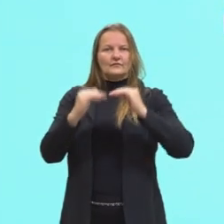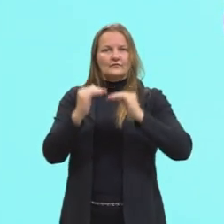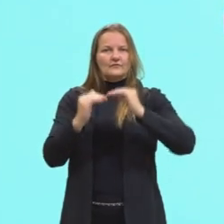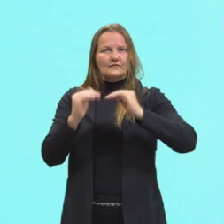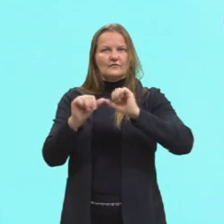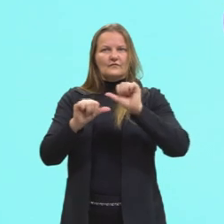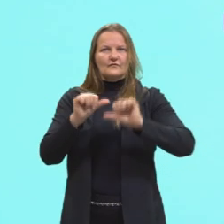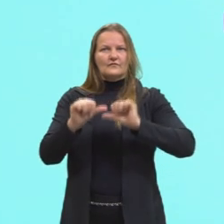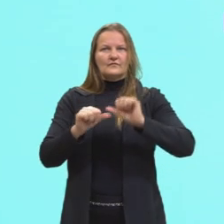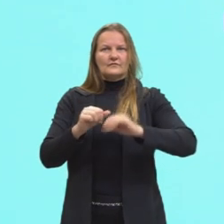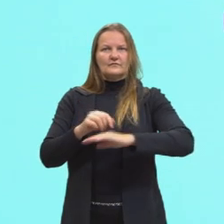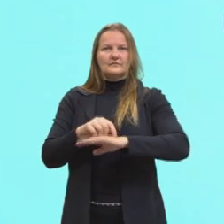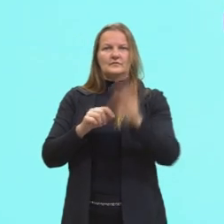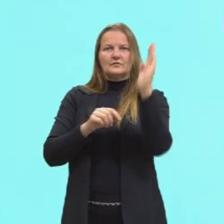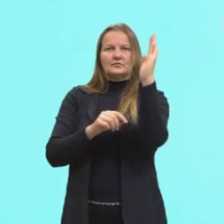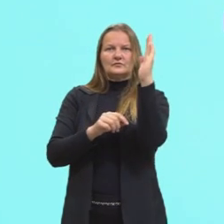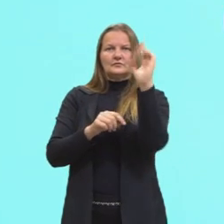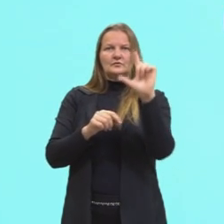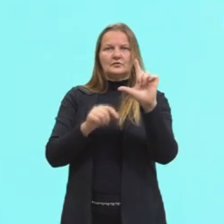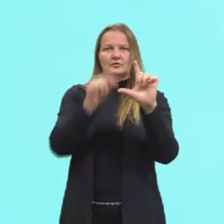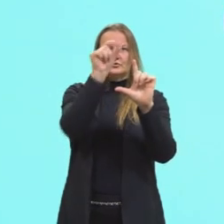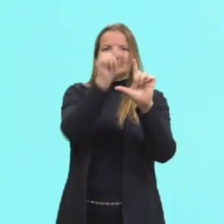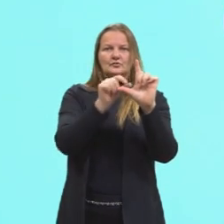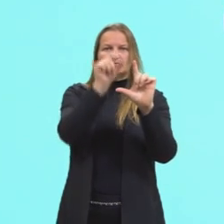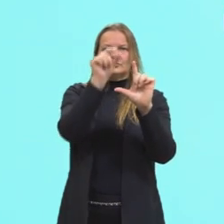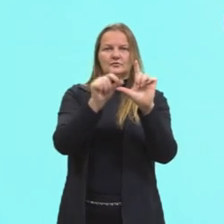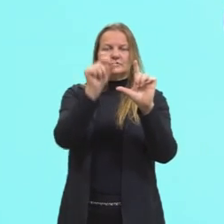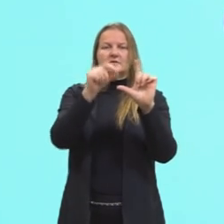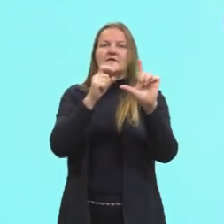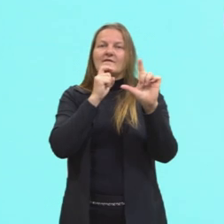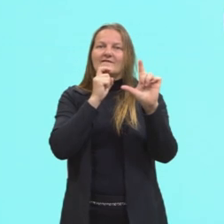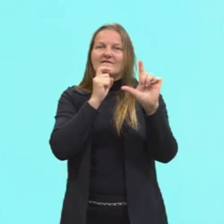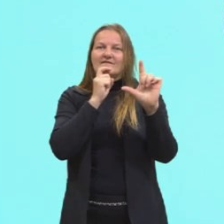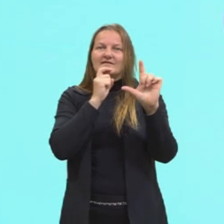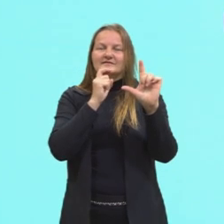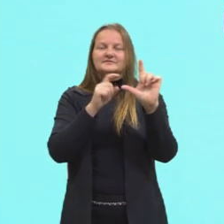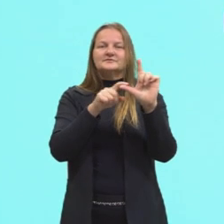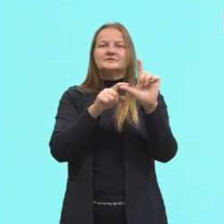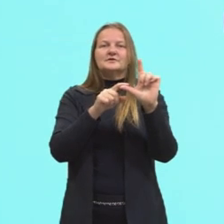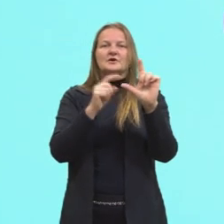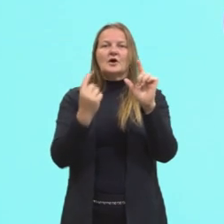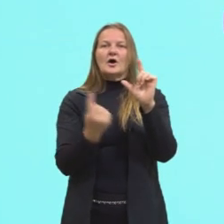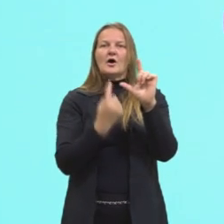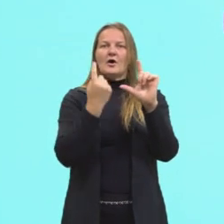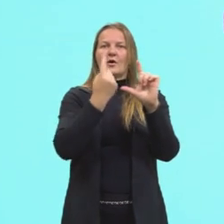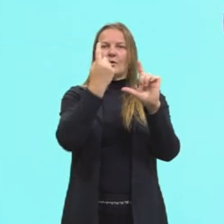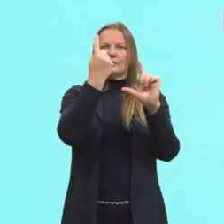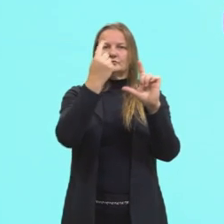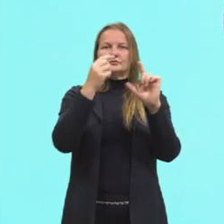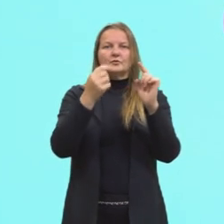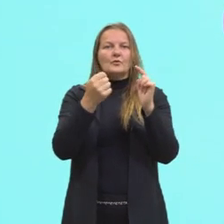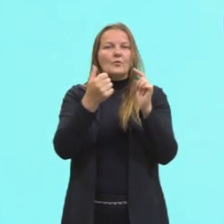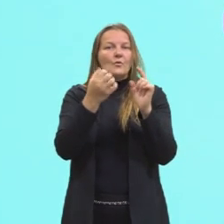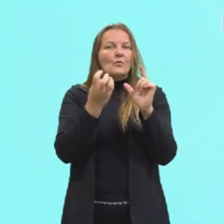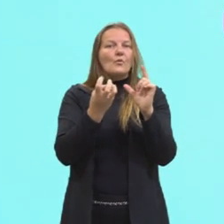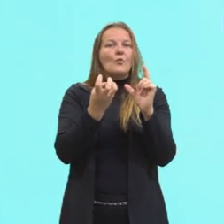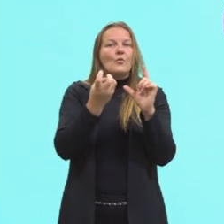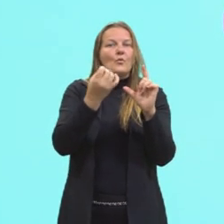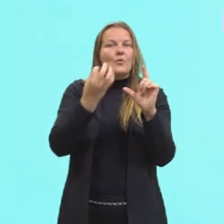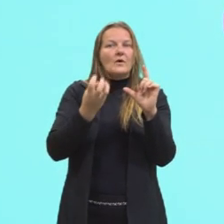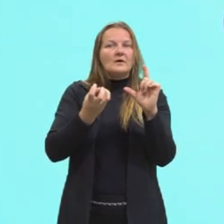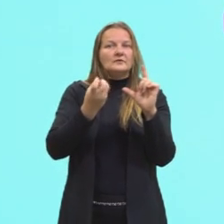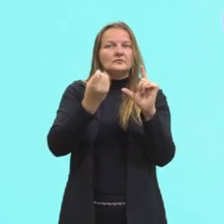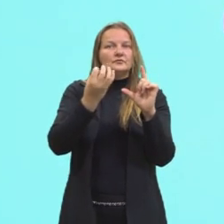As colunas, elas foram destacadas, então, em verde. A altura delas varia de acordo com a intensidade da